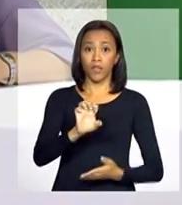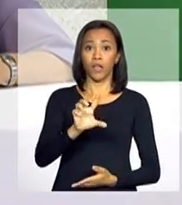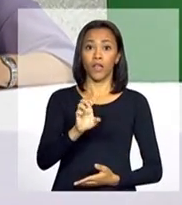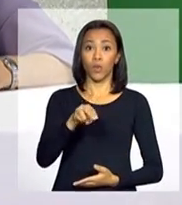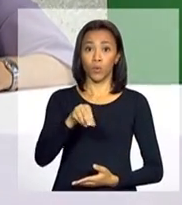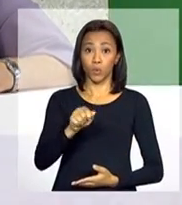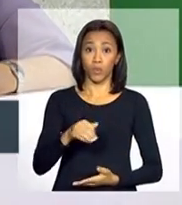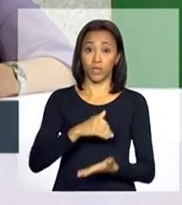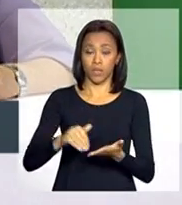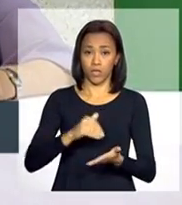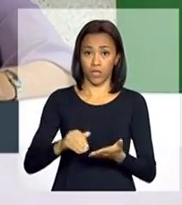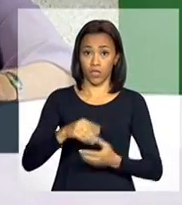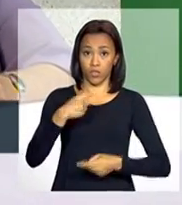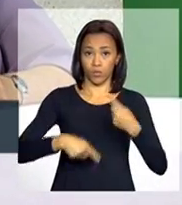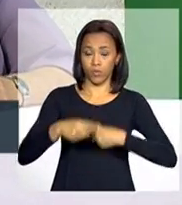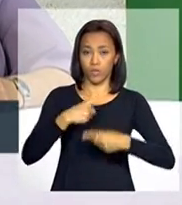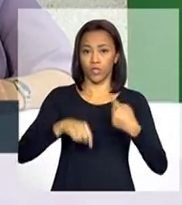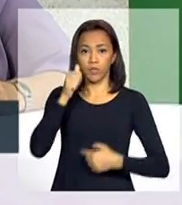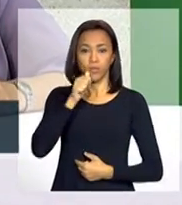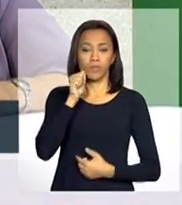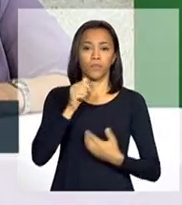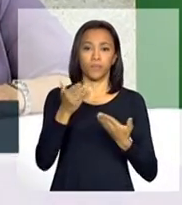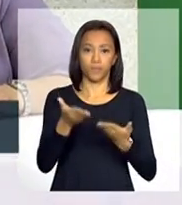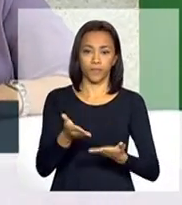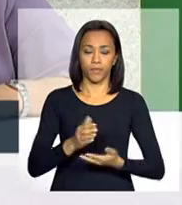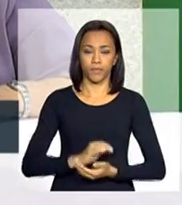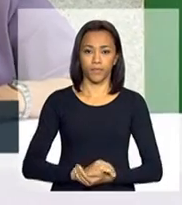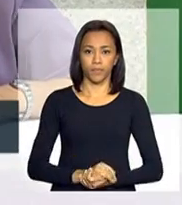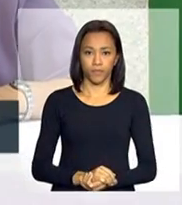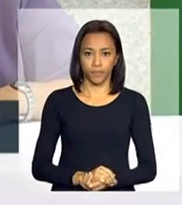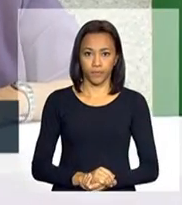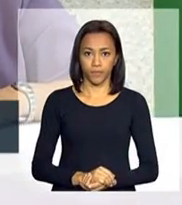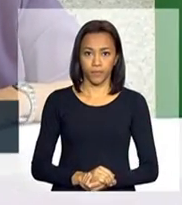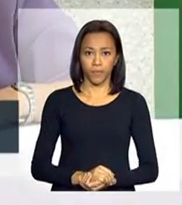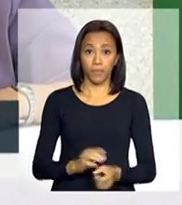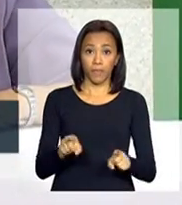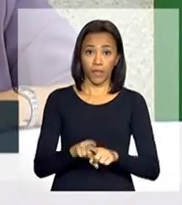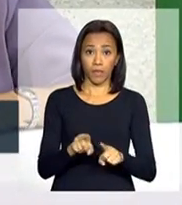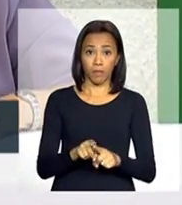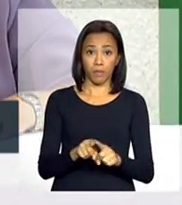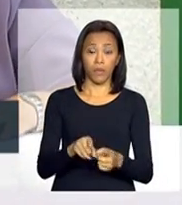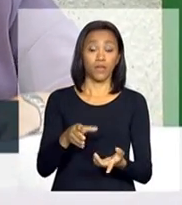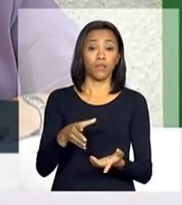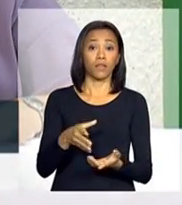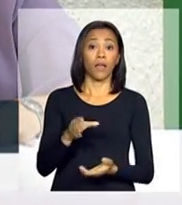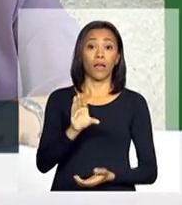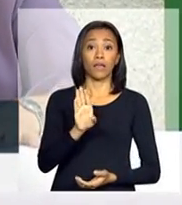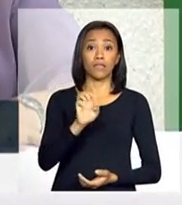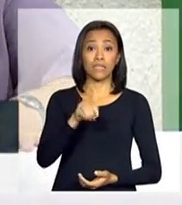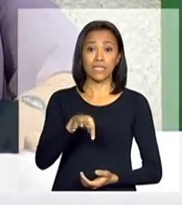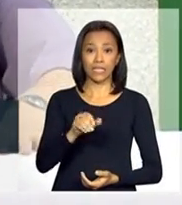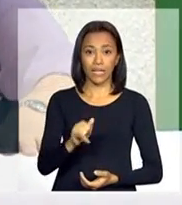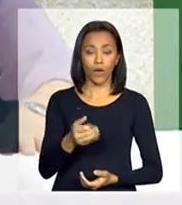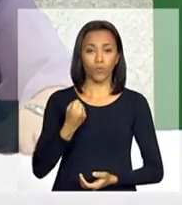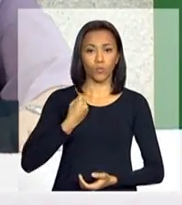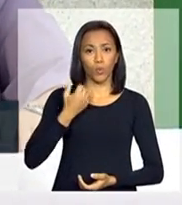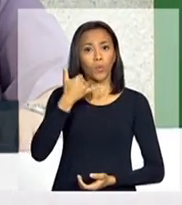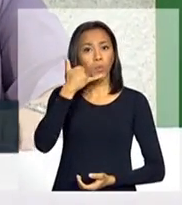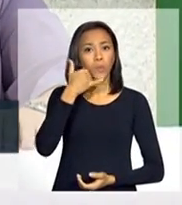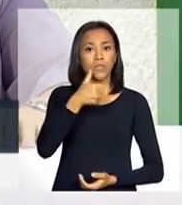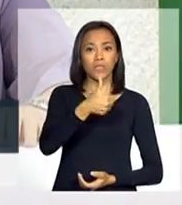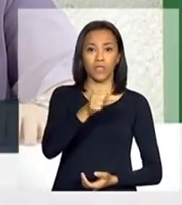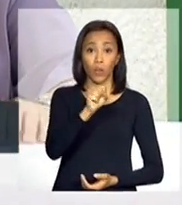da Secretaria de Políticas para as Mulheres. E da Central 180 de atendimento